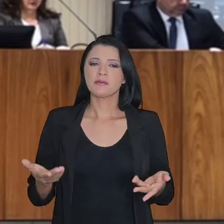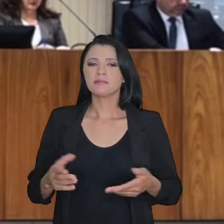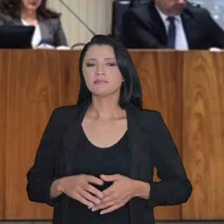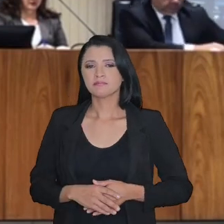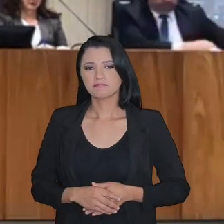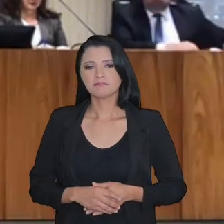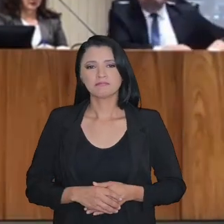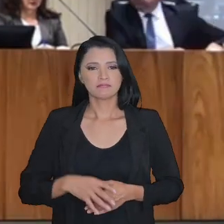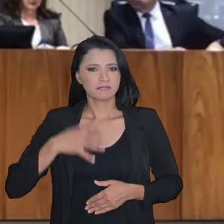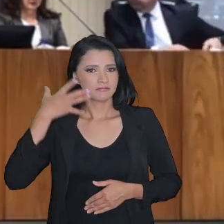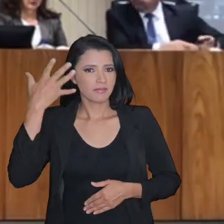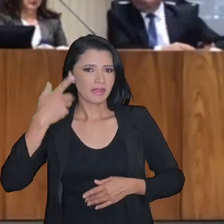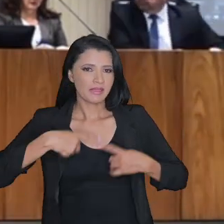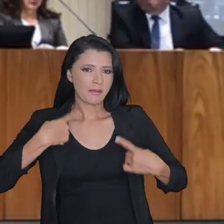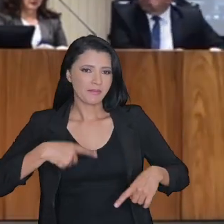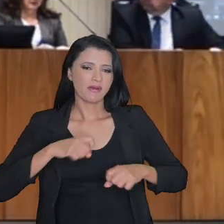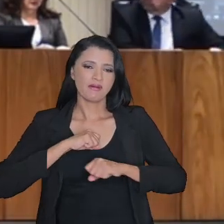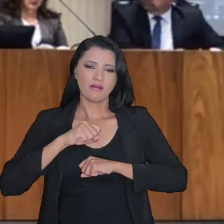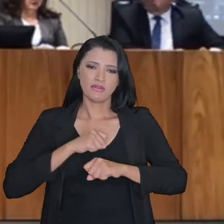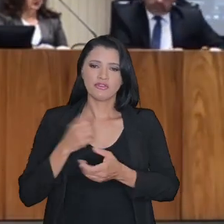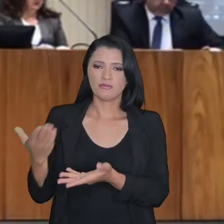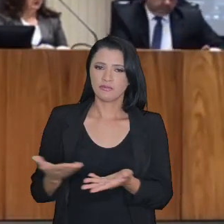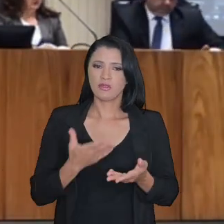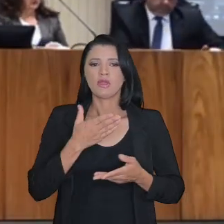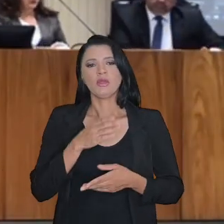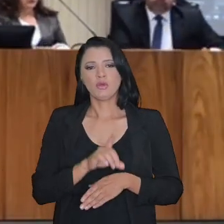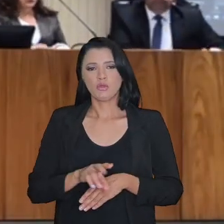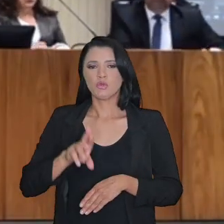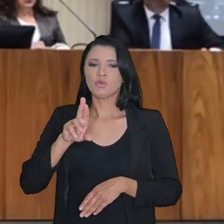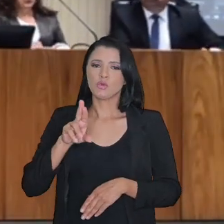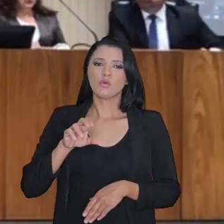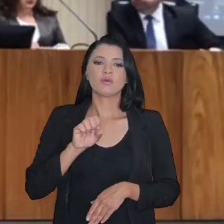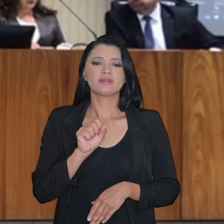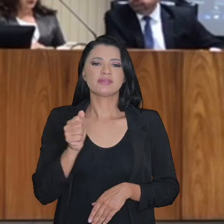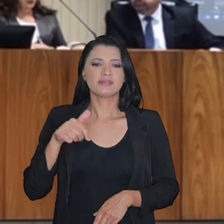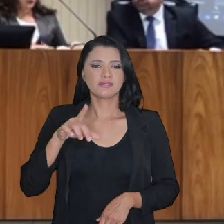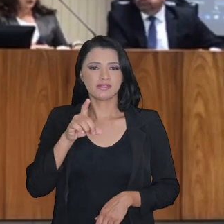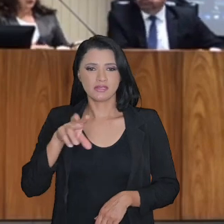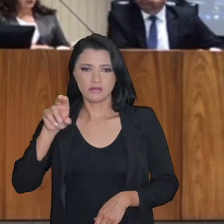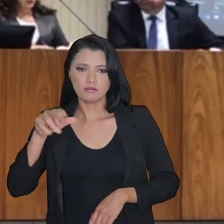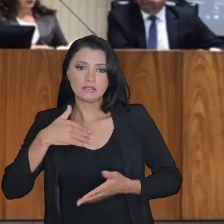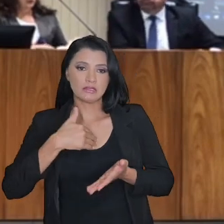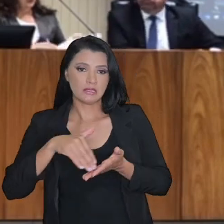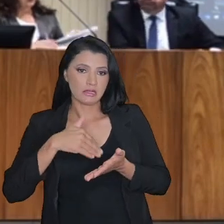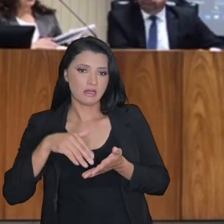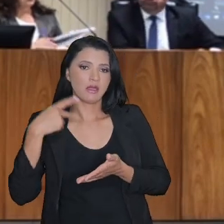doutor Sandro Serpa, que é secretário especial adjunto da Receita Federal do Brasil,